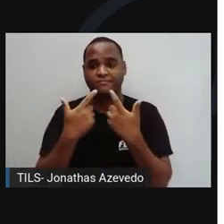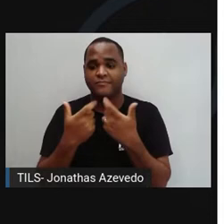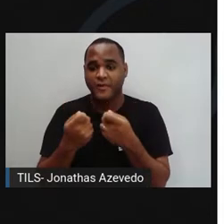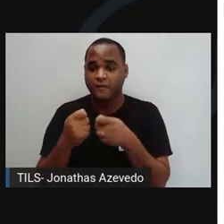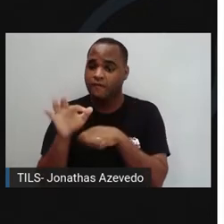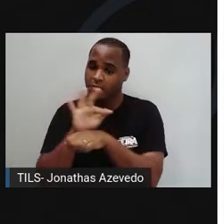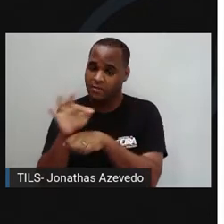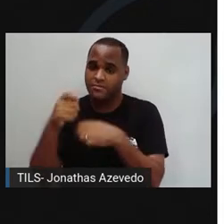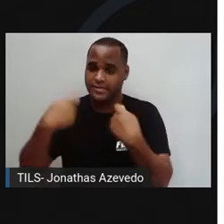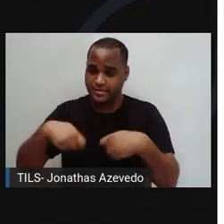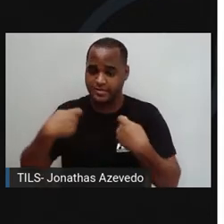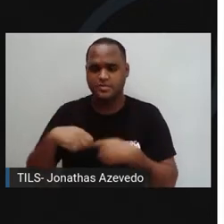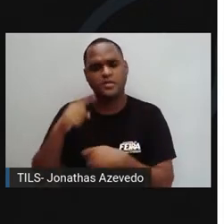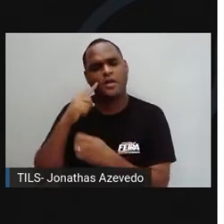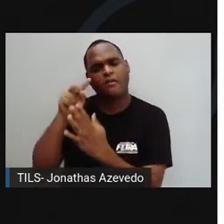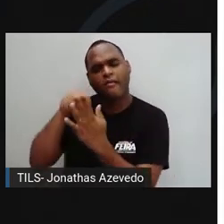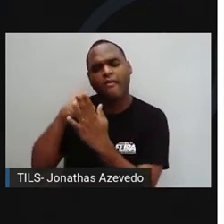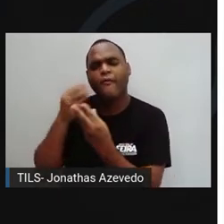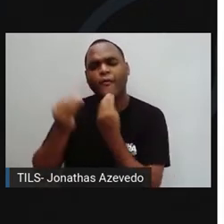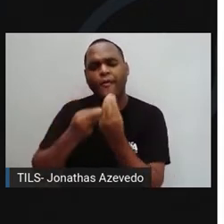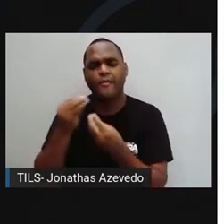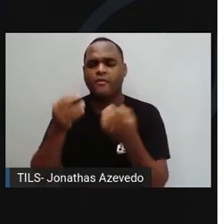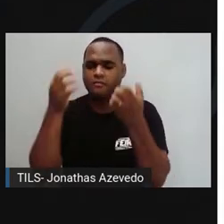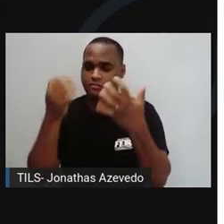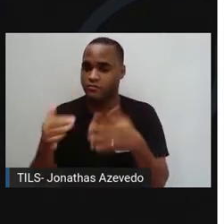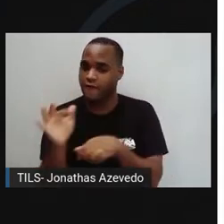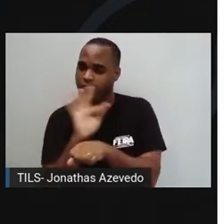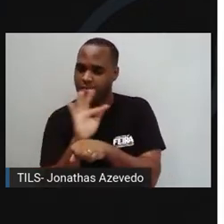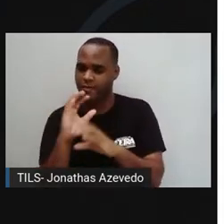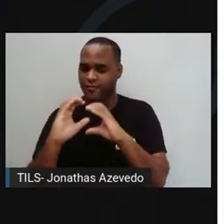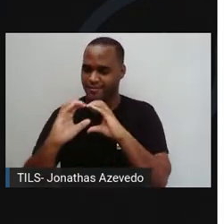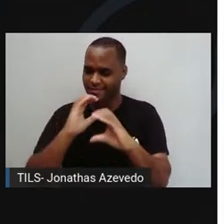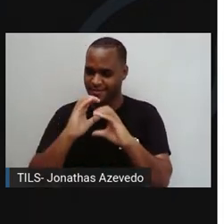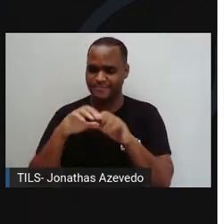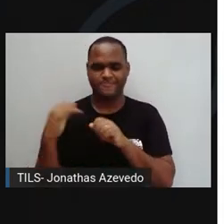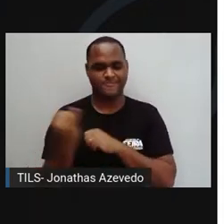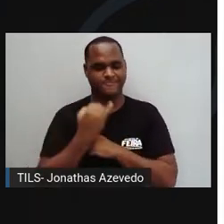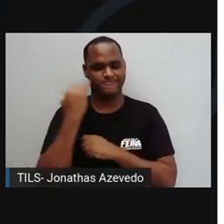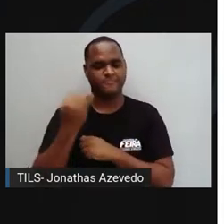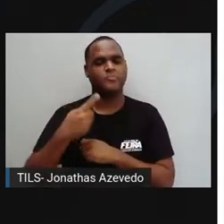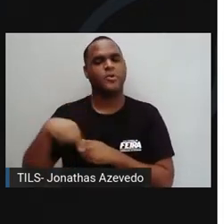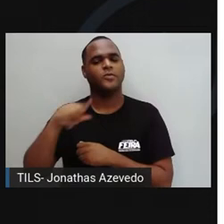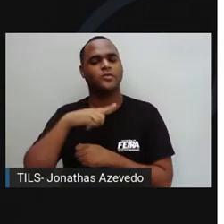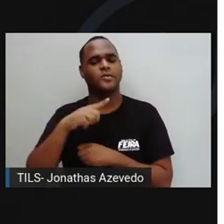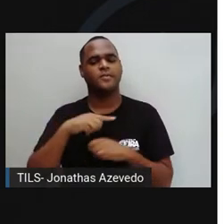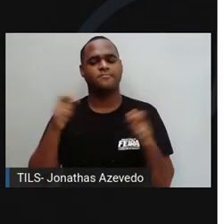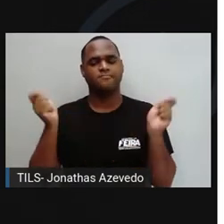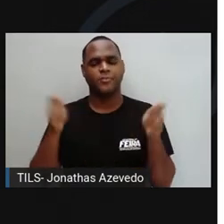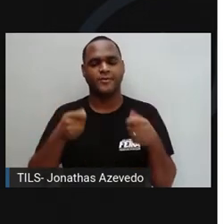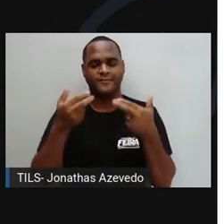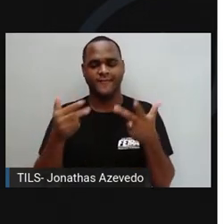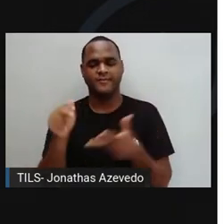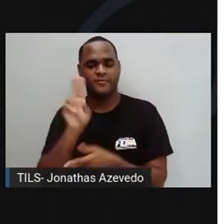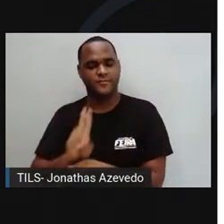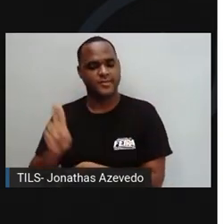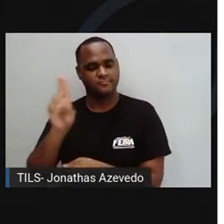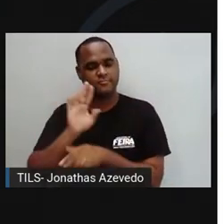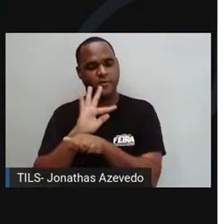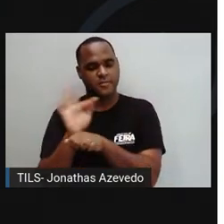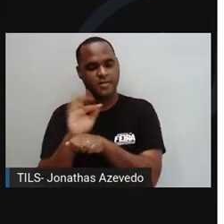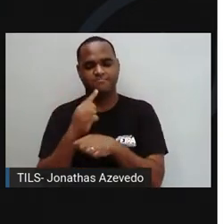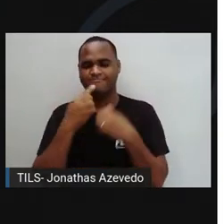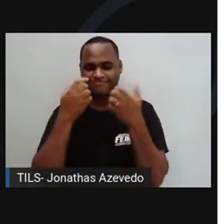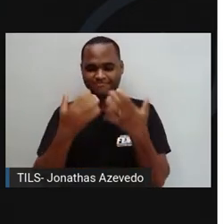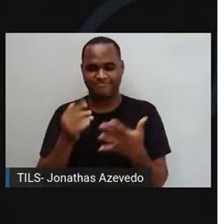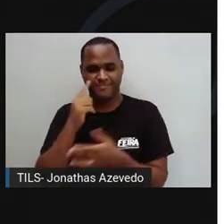mensagem. A gente tem que se mostrar formal numa comunicação como essa. Todos nós somos capazes de usar o registro formal. Como eu